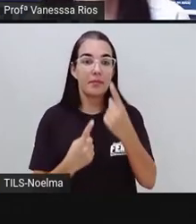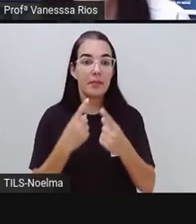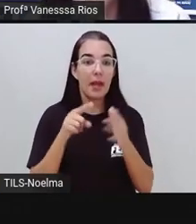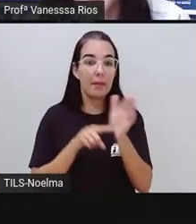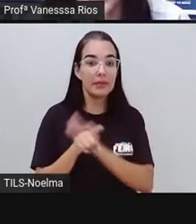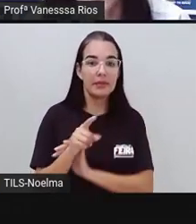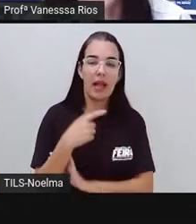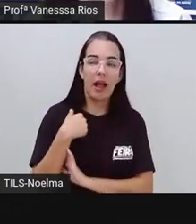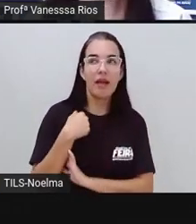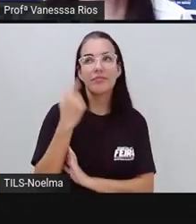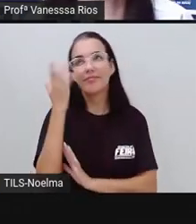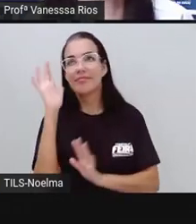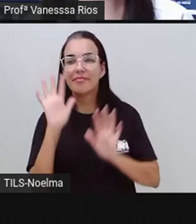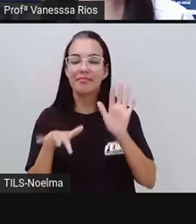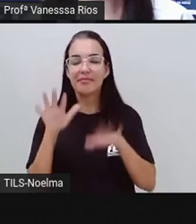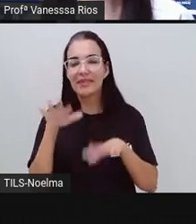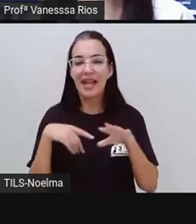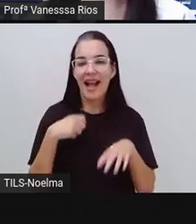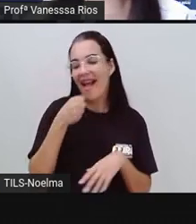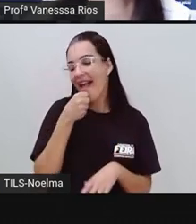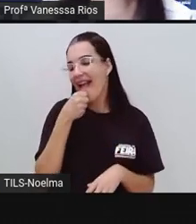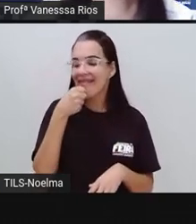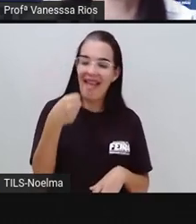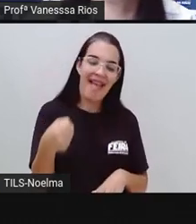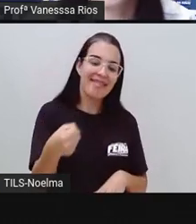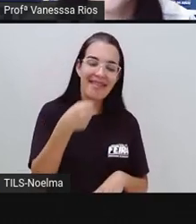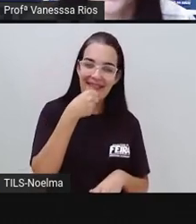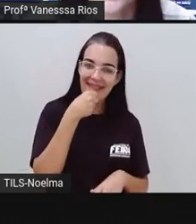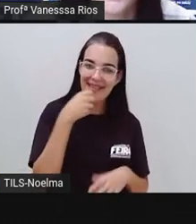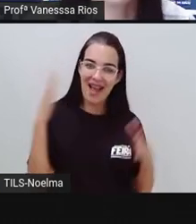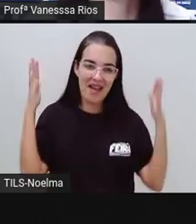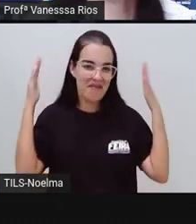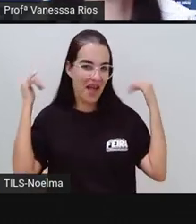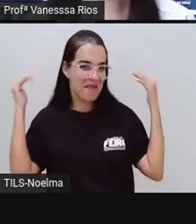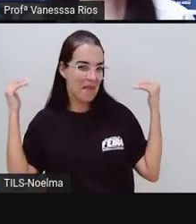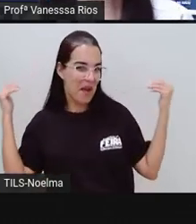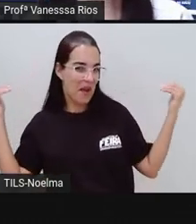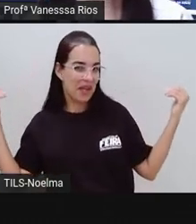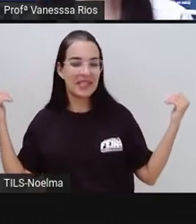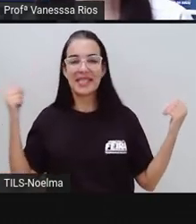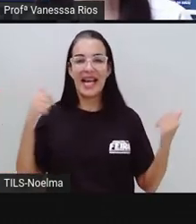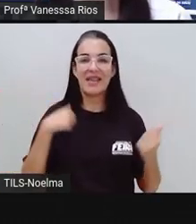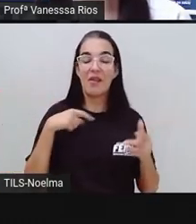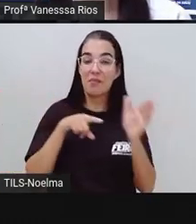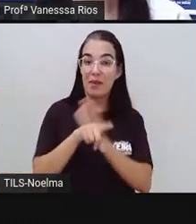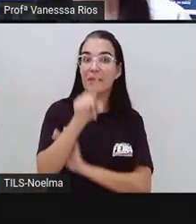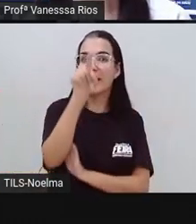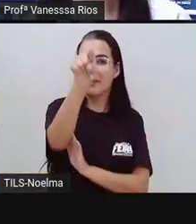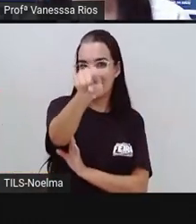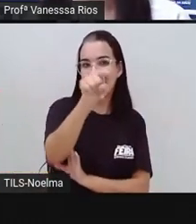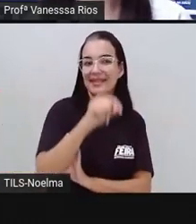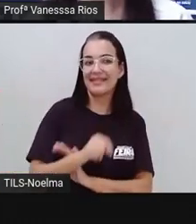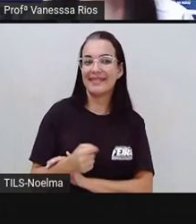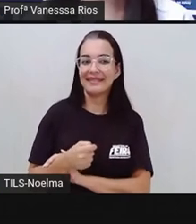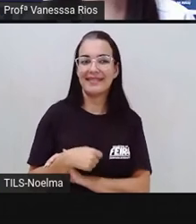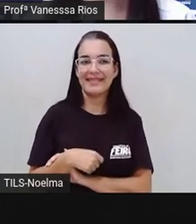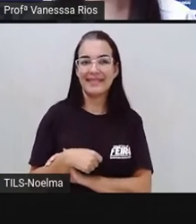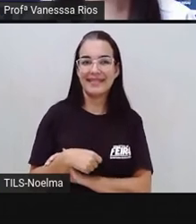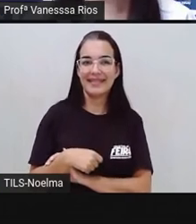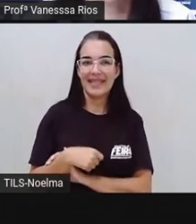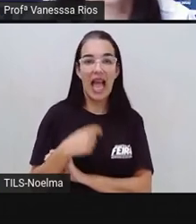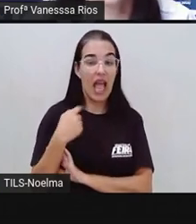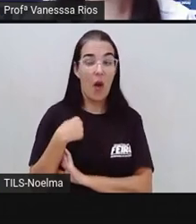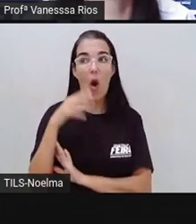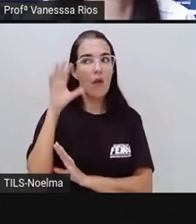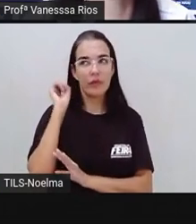fazer de conta agora que ela é aí uma entrevistadora famosa e vou te fazer umas perguntas. A Pró não vai estar